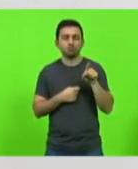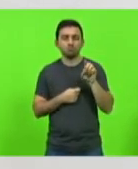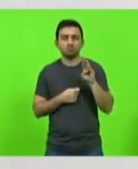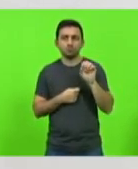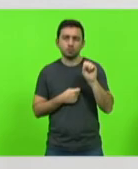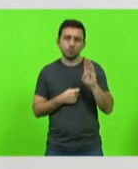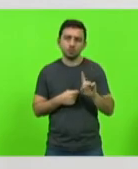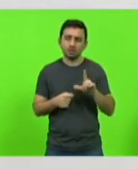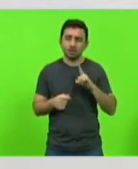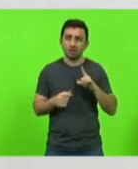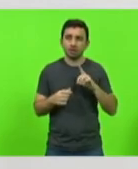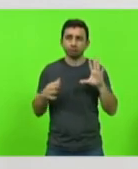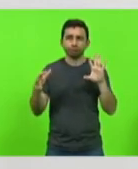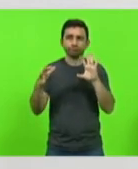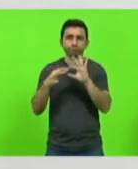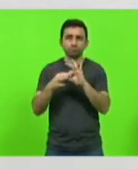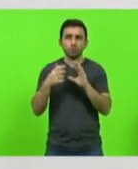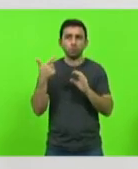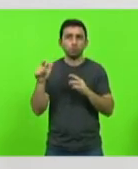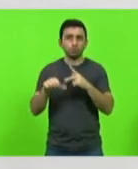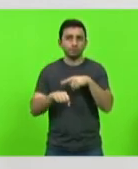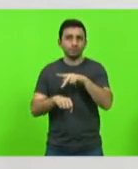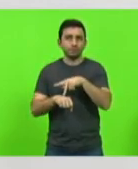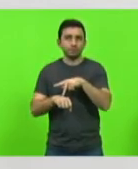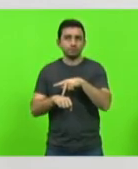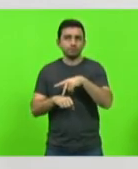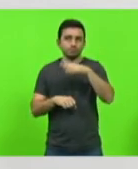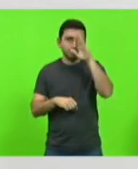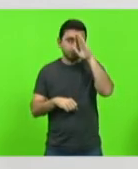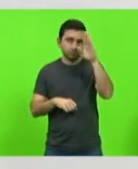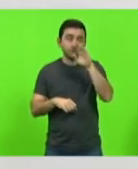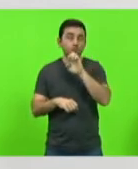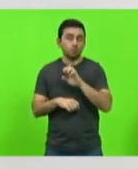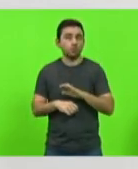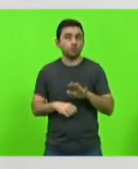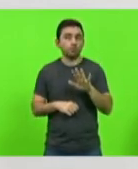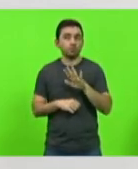com outros países principalmente da Europa que